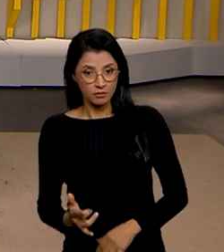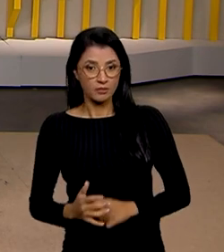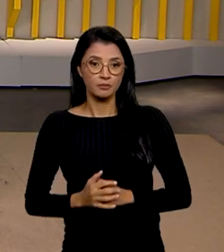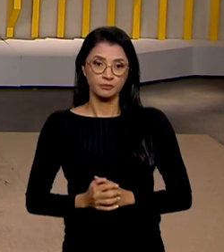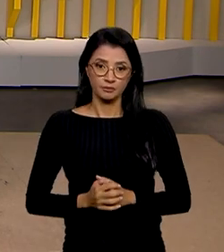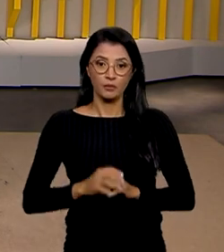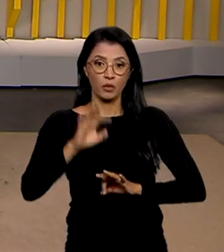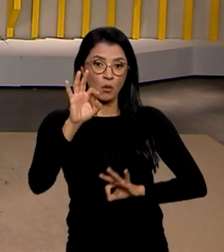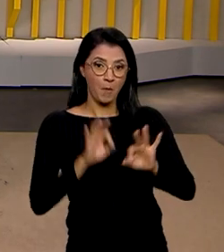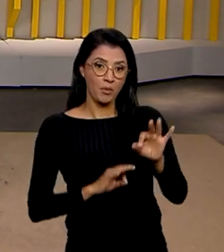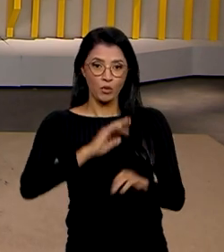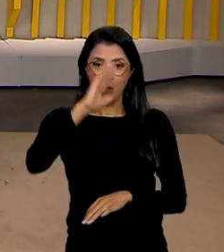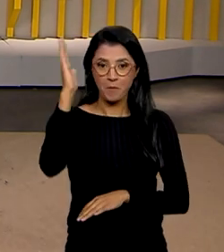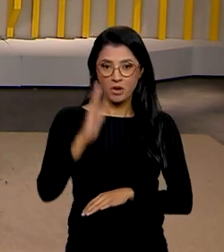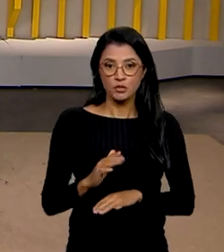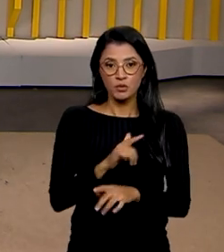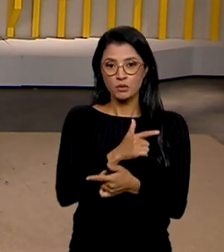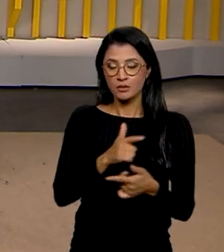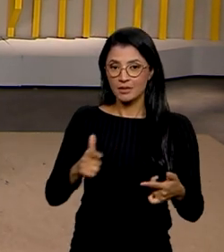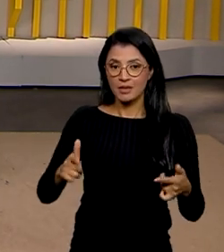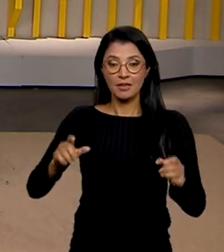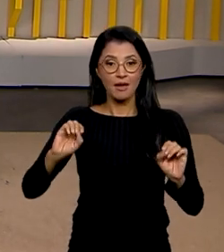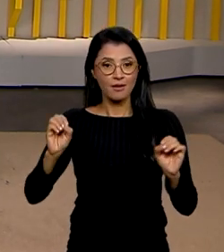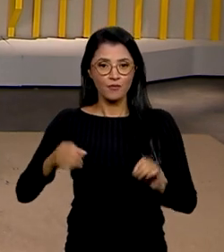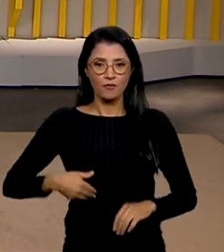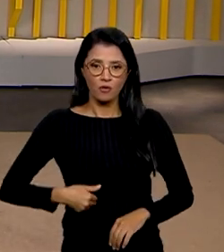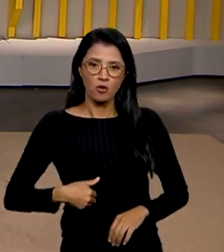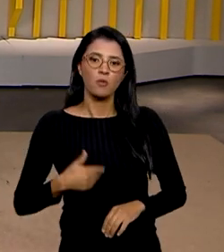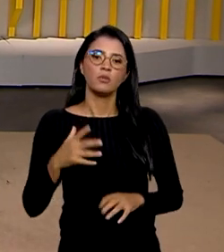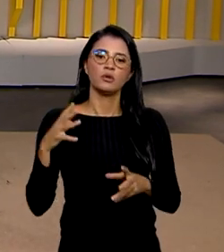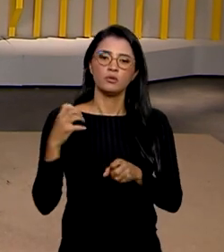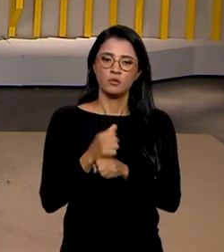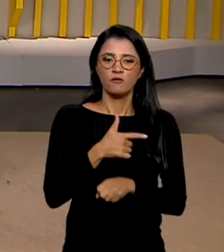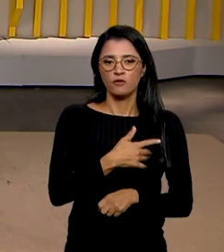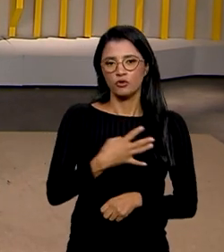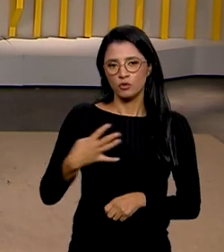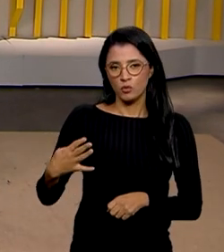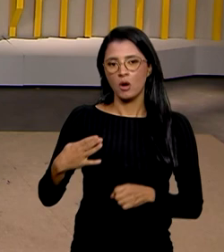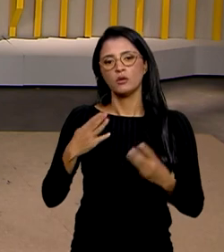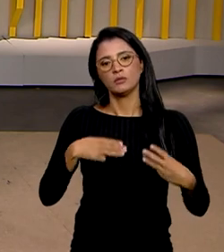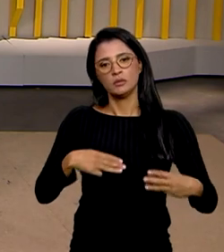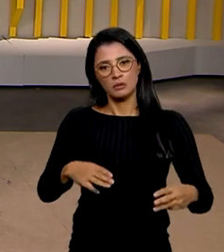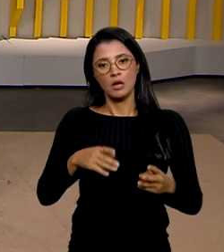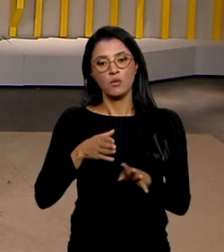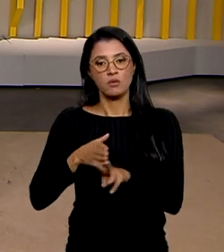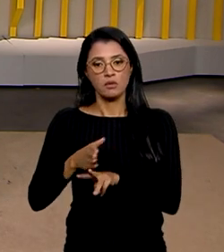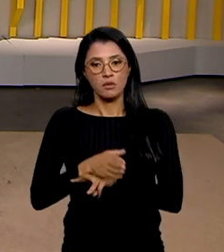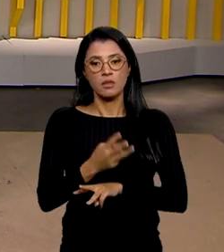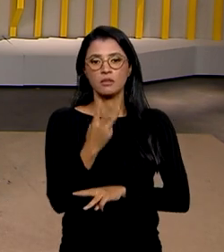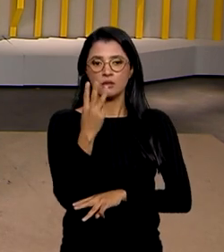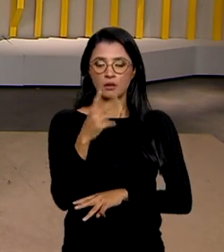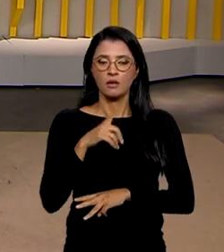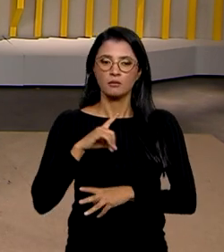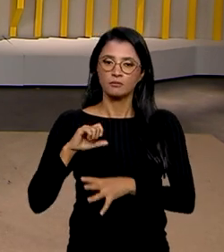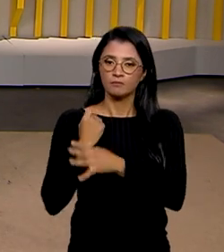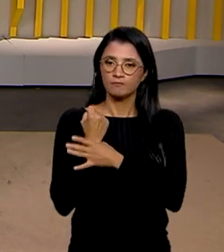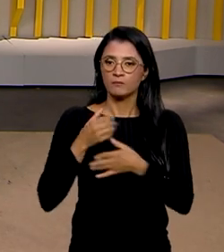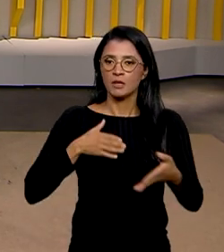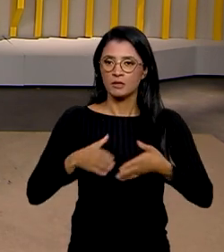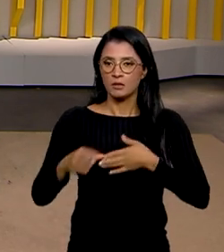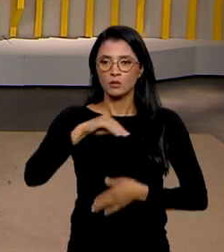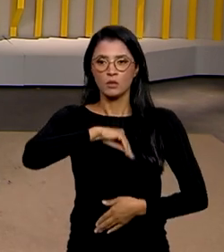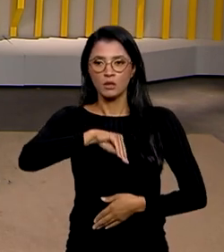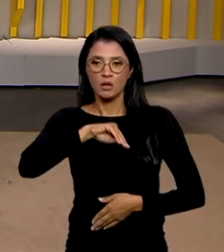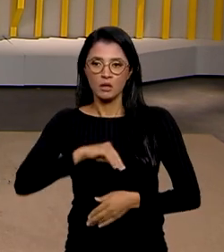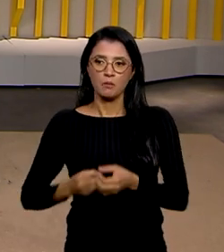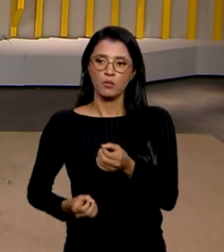O Plano Brasil Sem Fome envolve 24 ministérios e 3 eixos. Garantia de acesso à renda, incentivo à